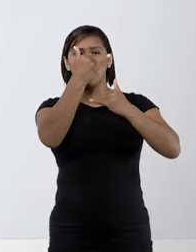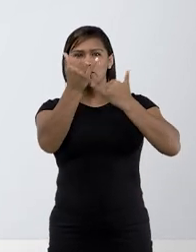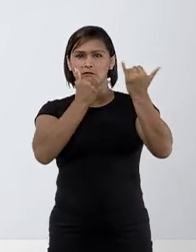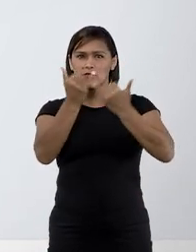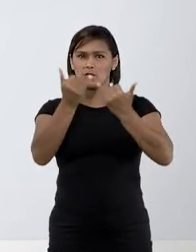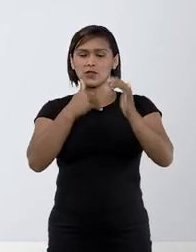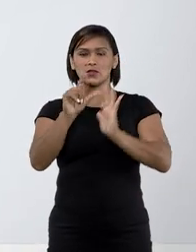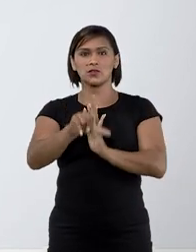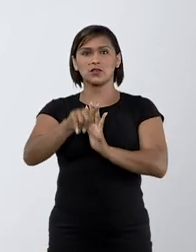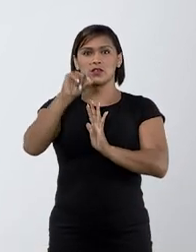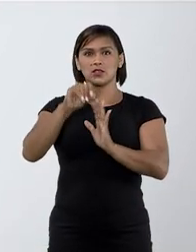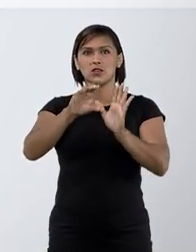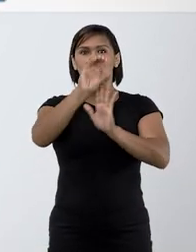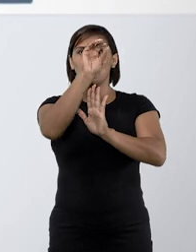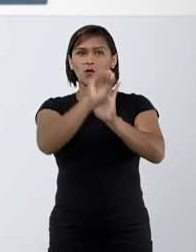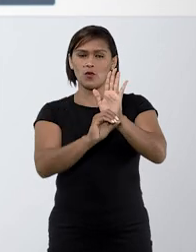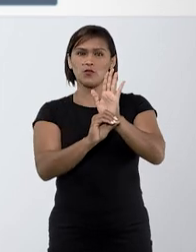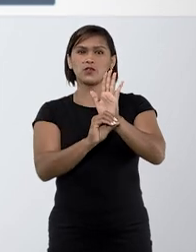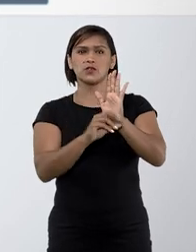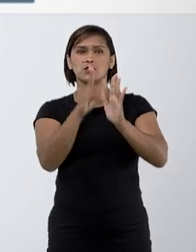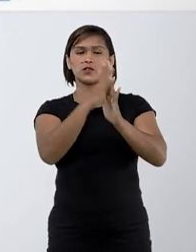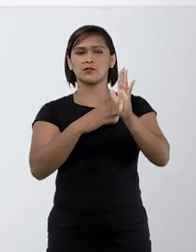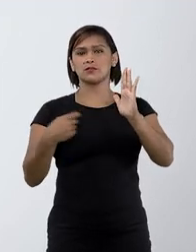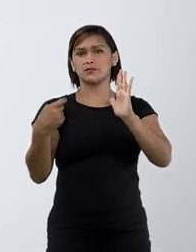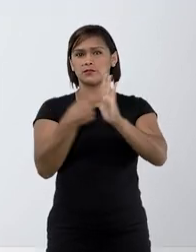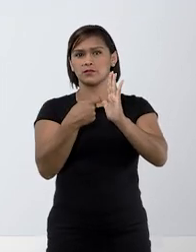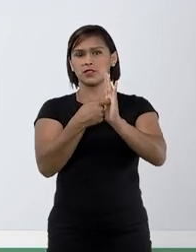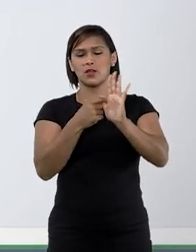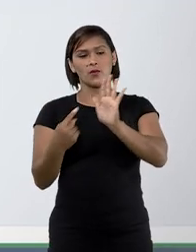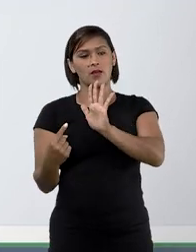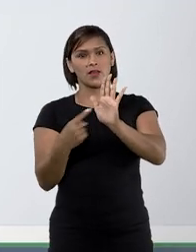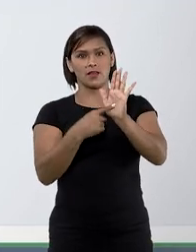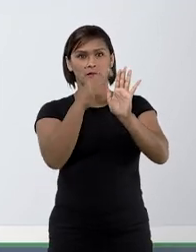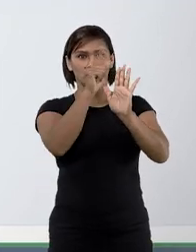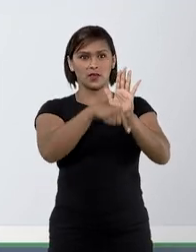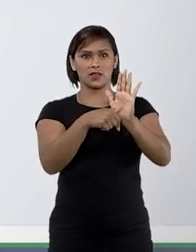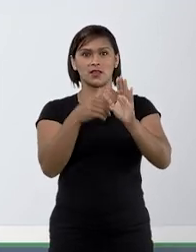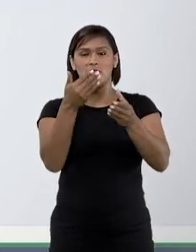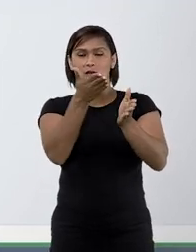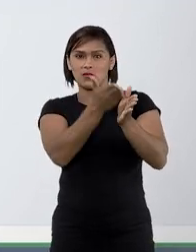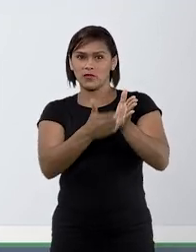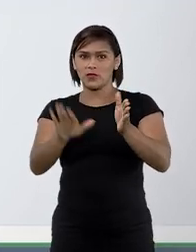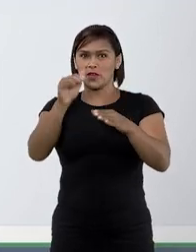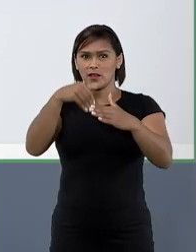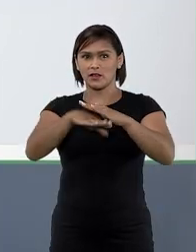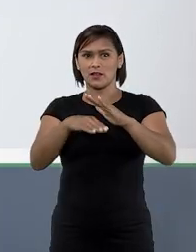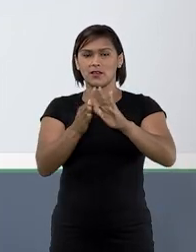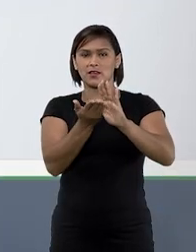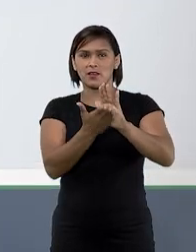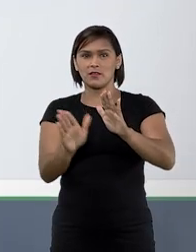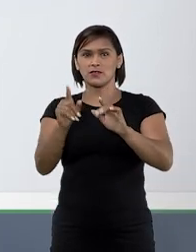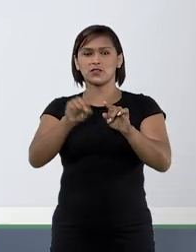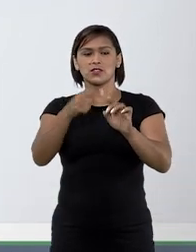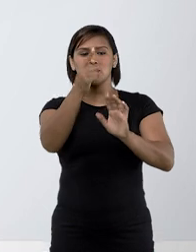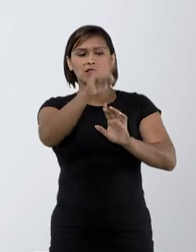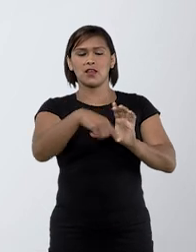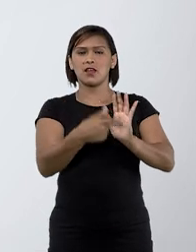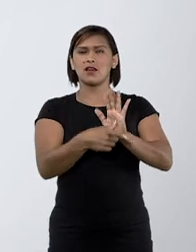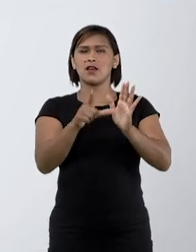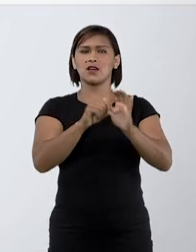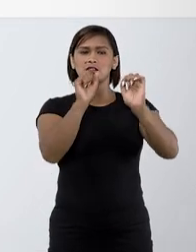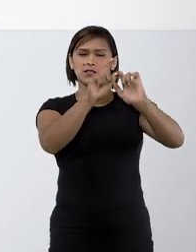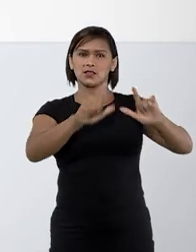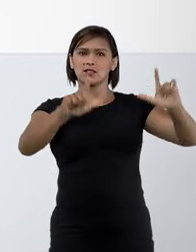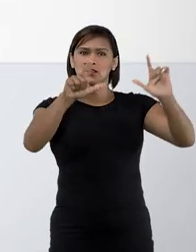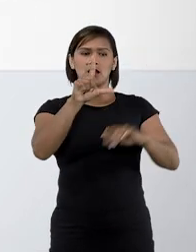sistema, escolher o ofício como tipo de petição e apertar o botão Arquivos. Neste campo, antes